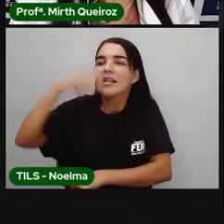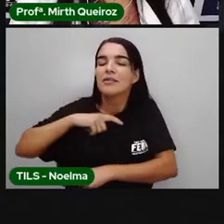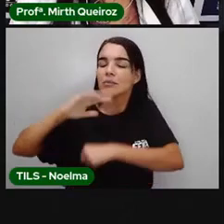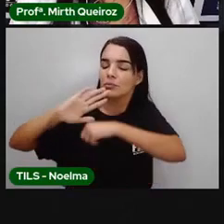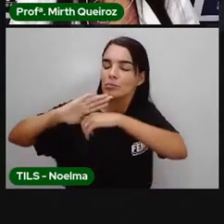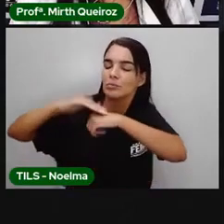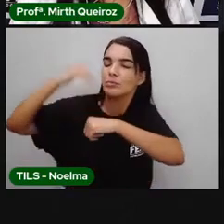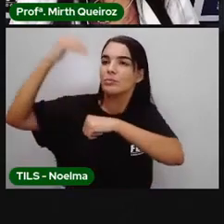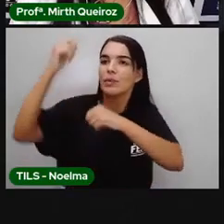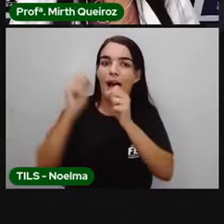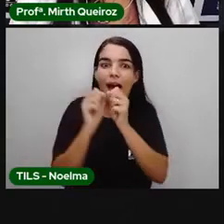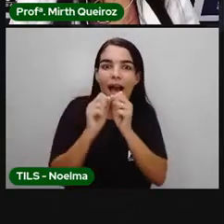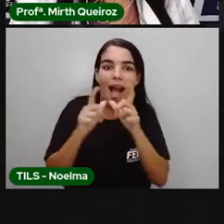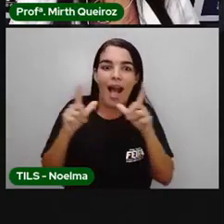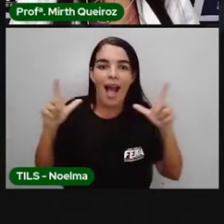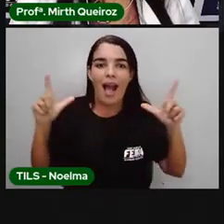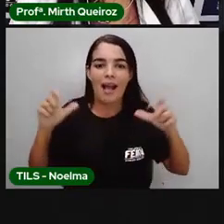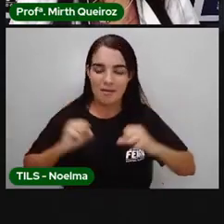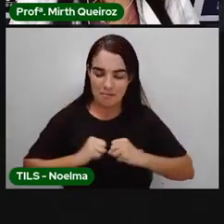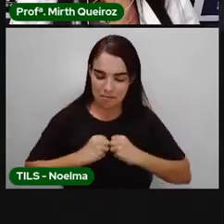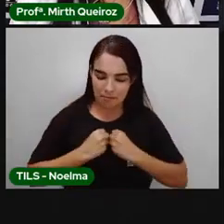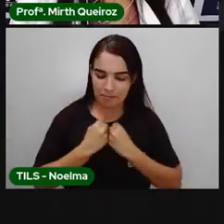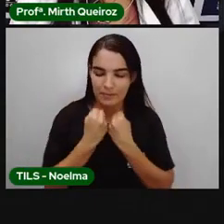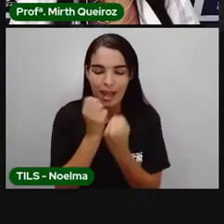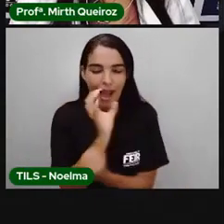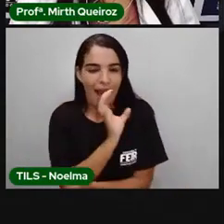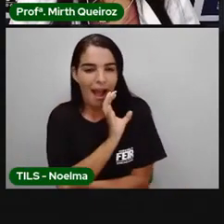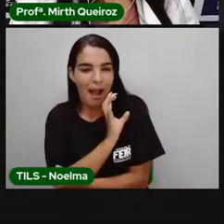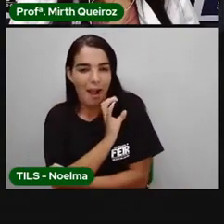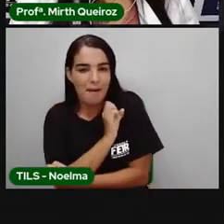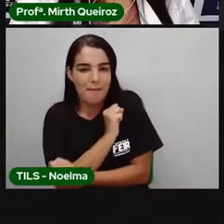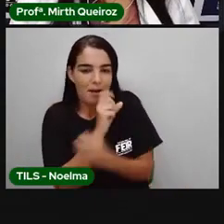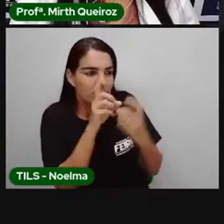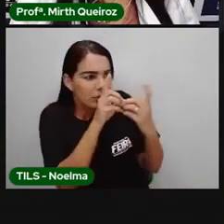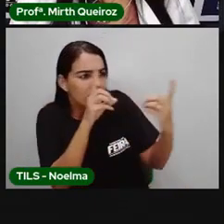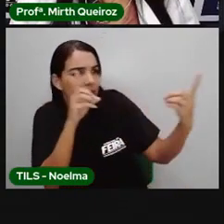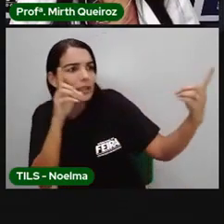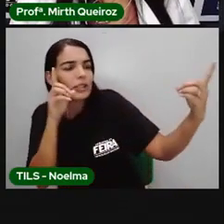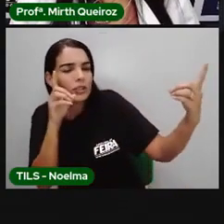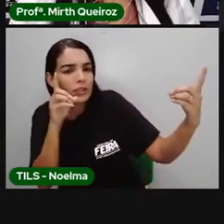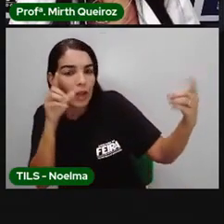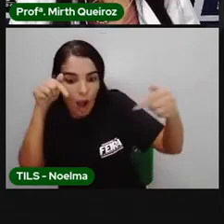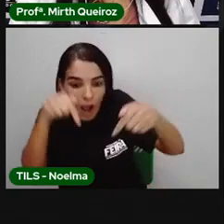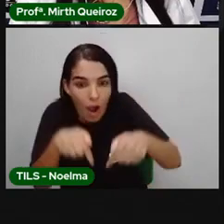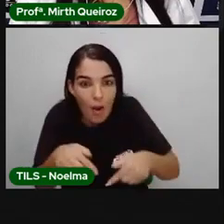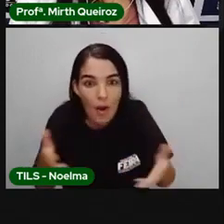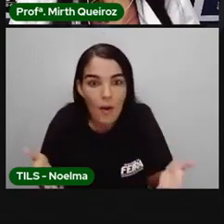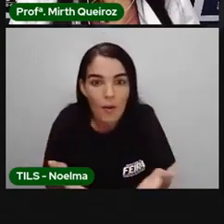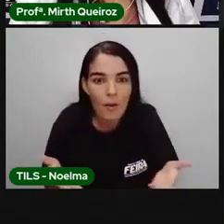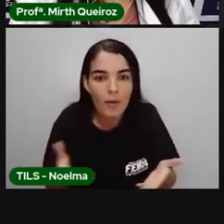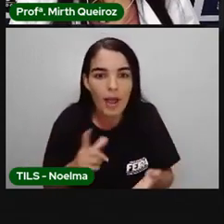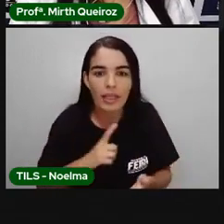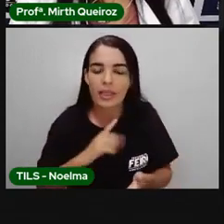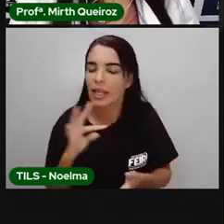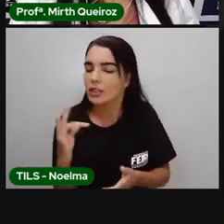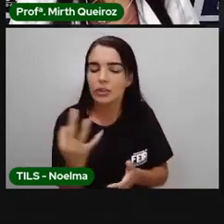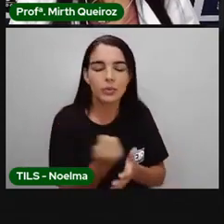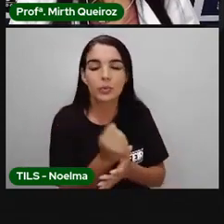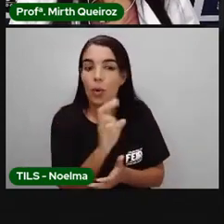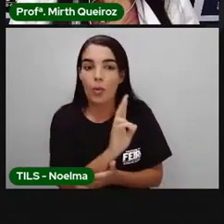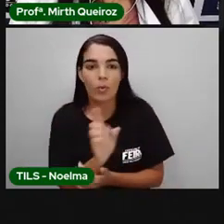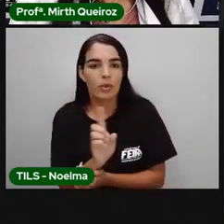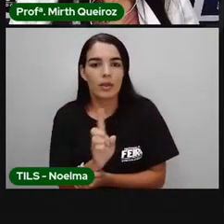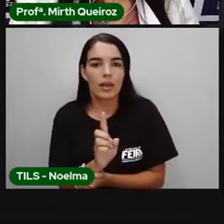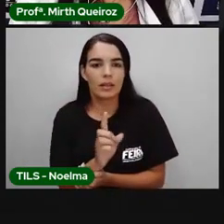aberta, insundável, guerreira ou honável, distante ou presente. És o tudo ou nada,